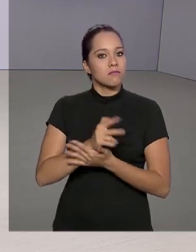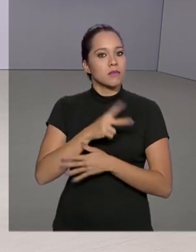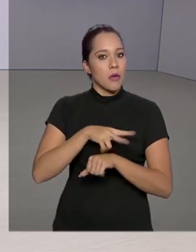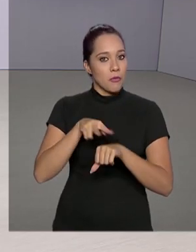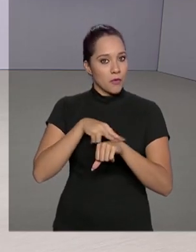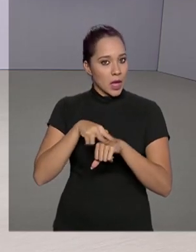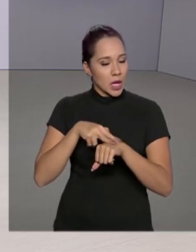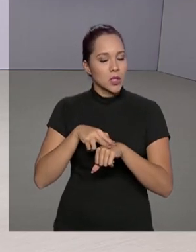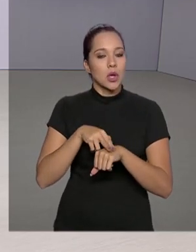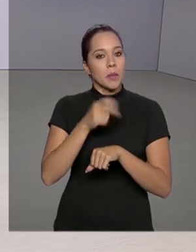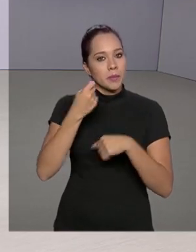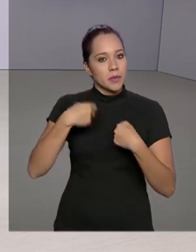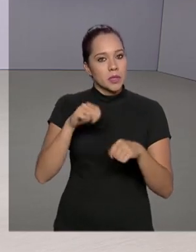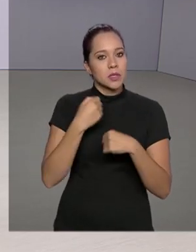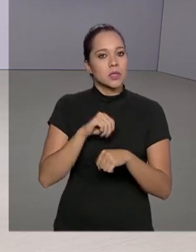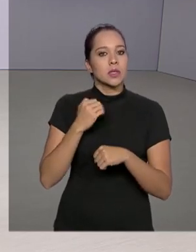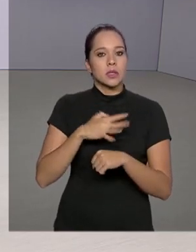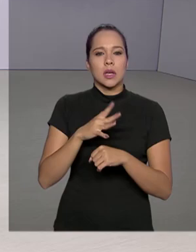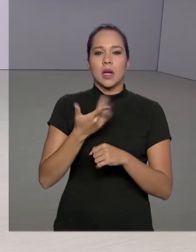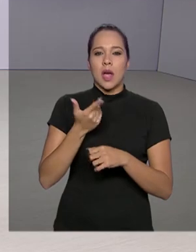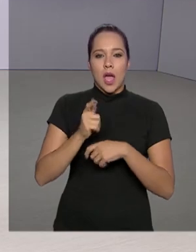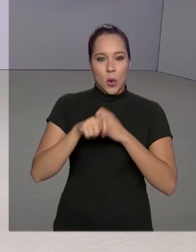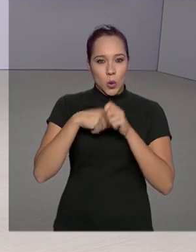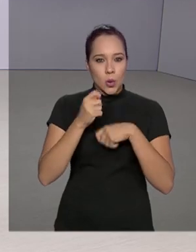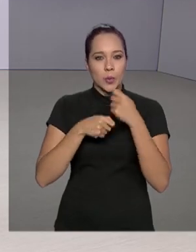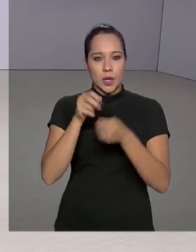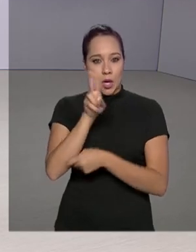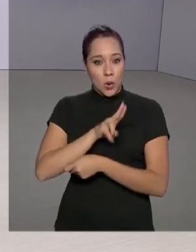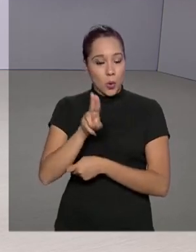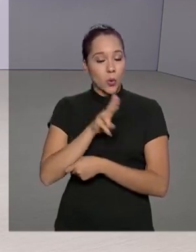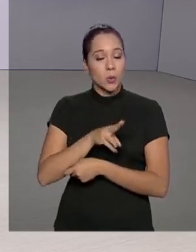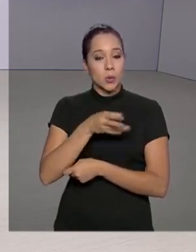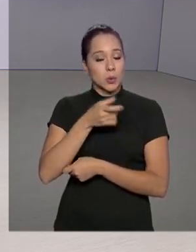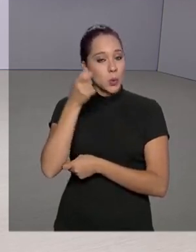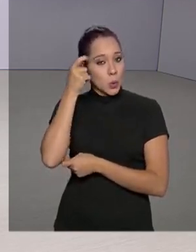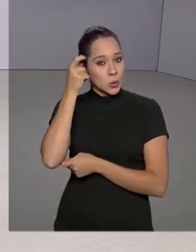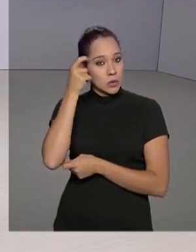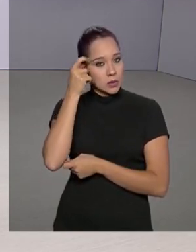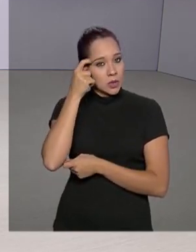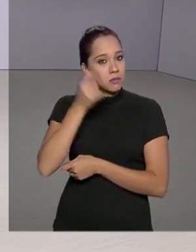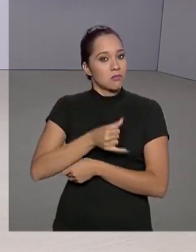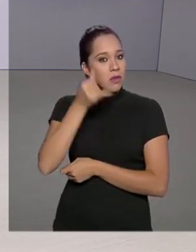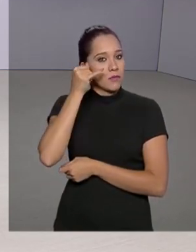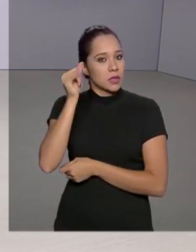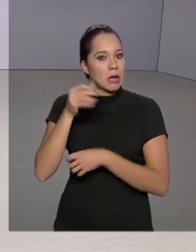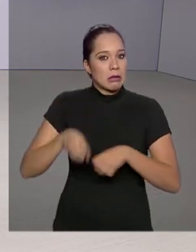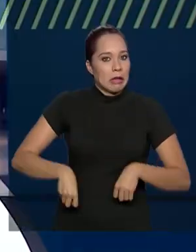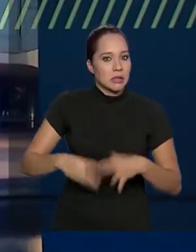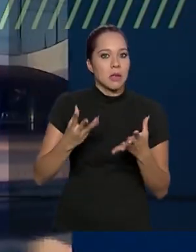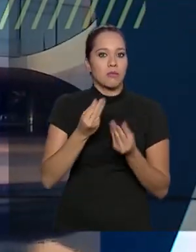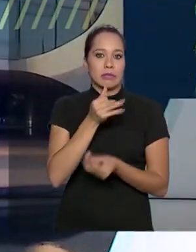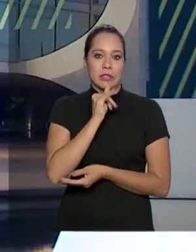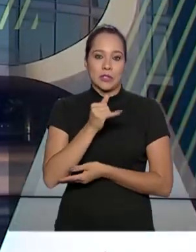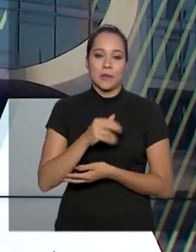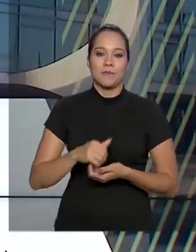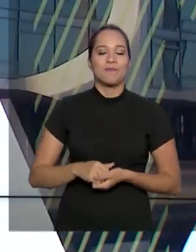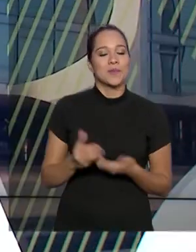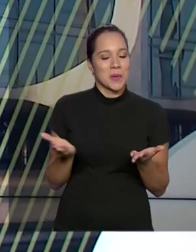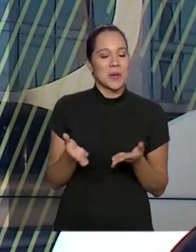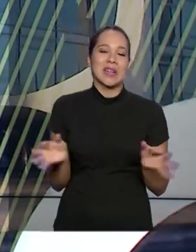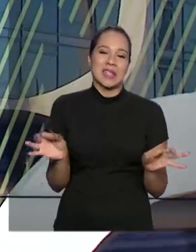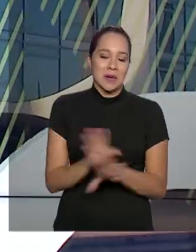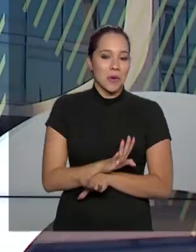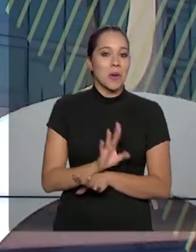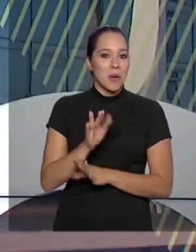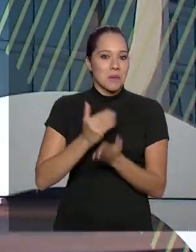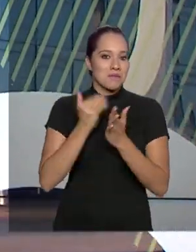o consumidor deve manter ações relacionadas ao uso consciente de energia e evitar o desperdício. A gente fica por